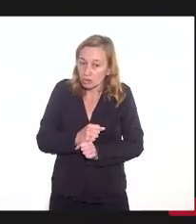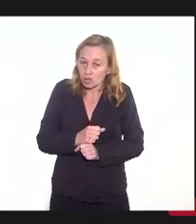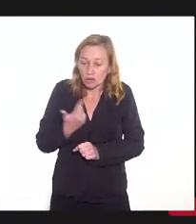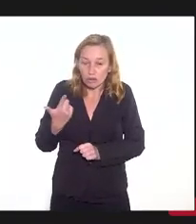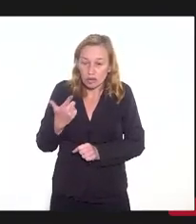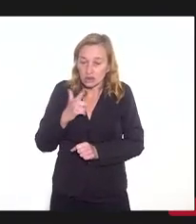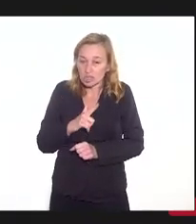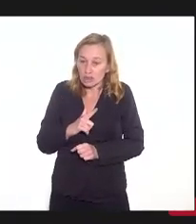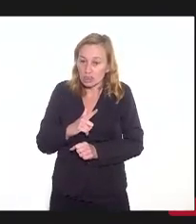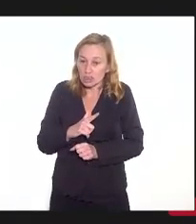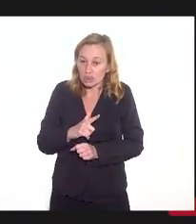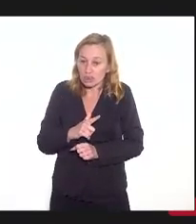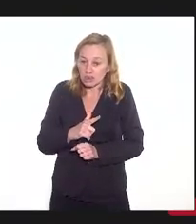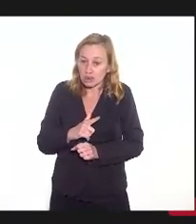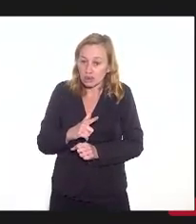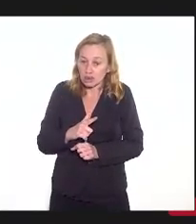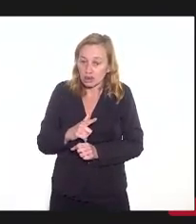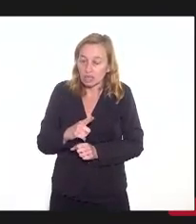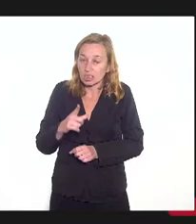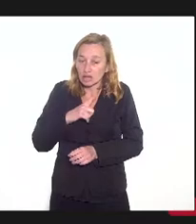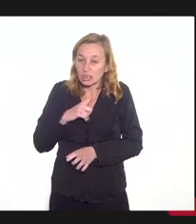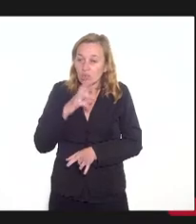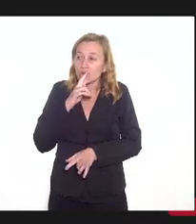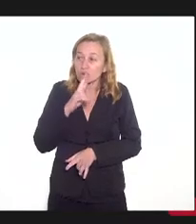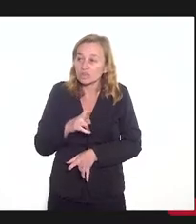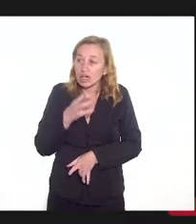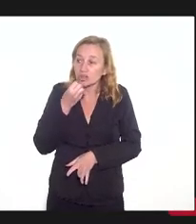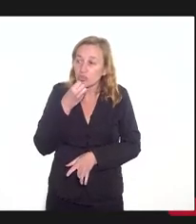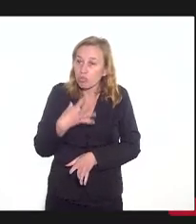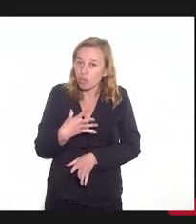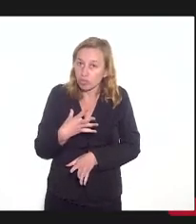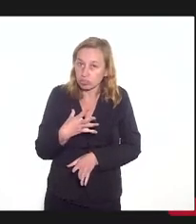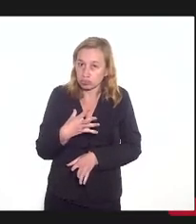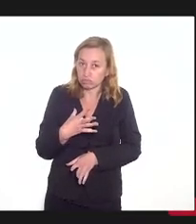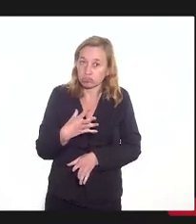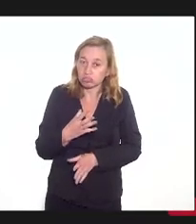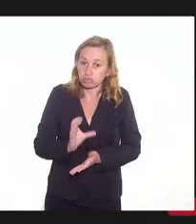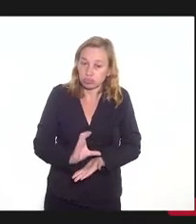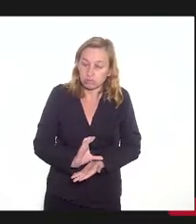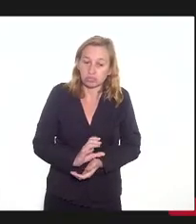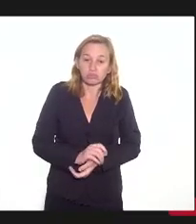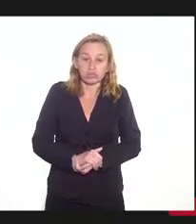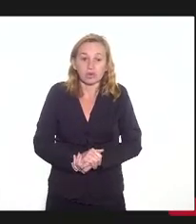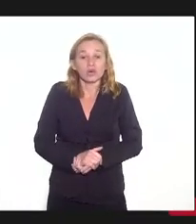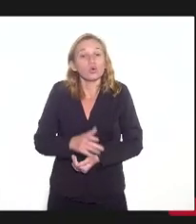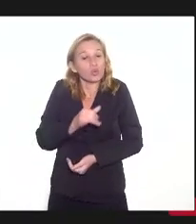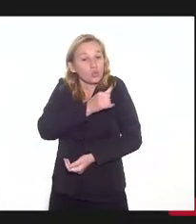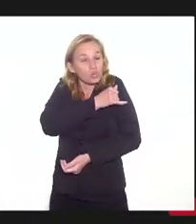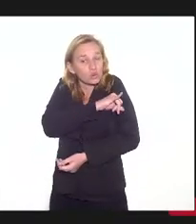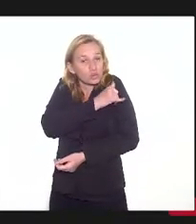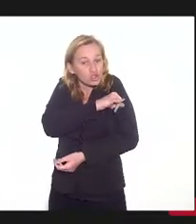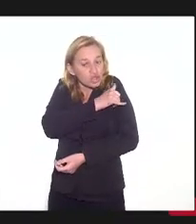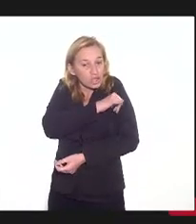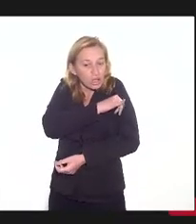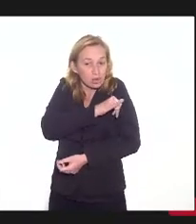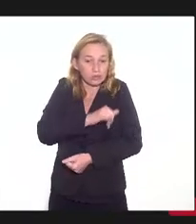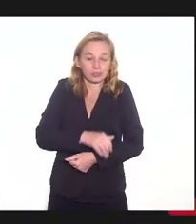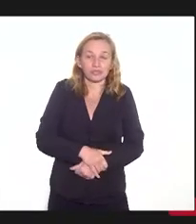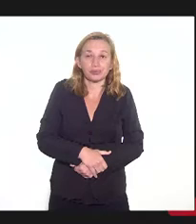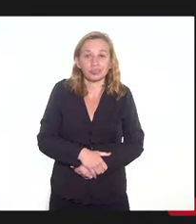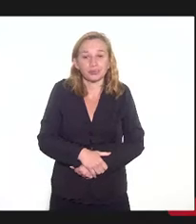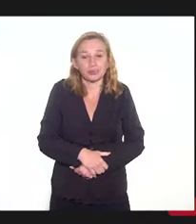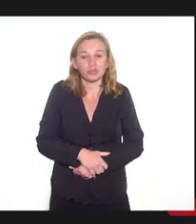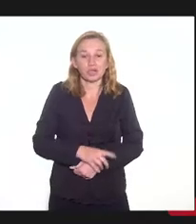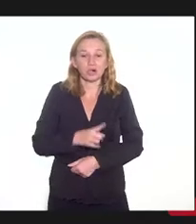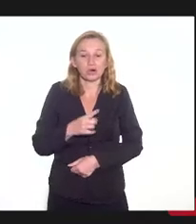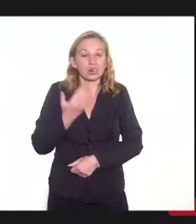a capacidade de gerar resultados positivos. No caso do Rio de Janeiro, o